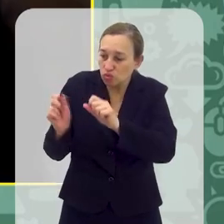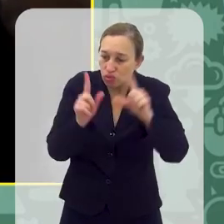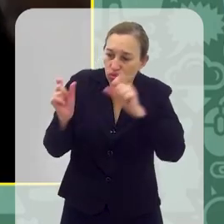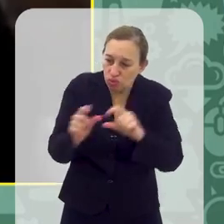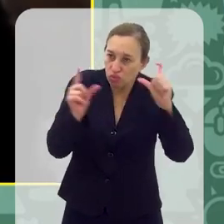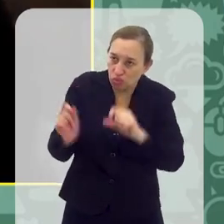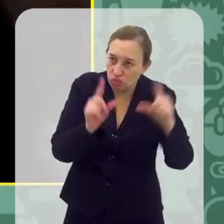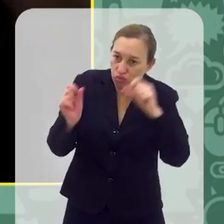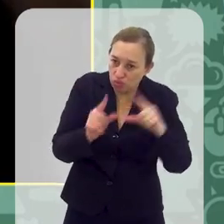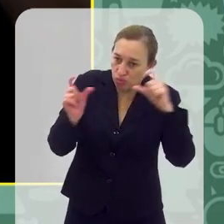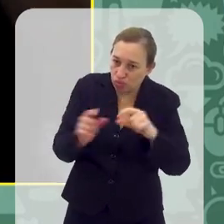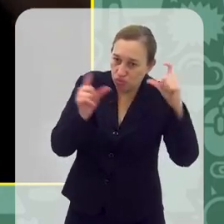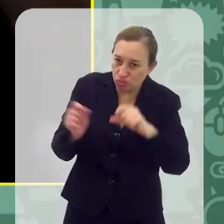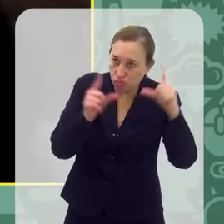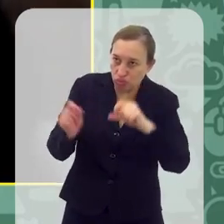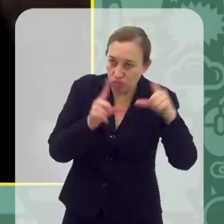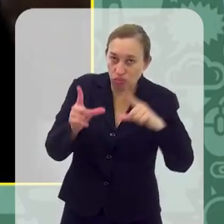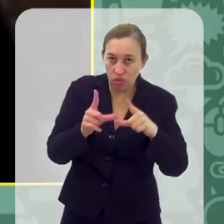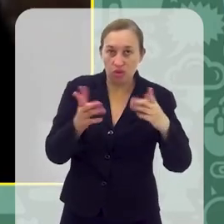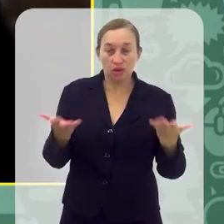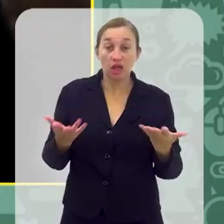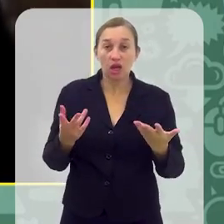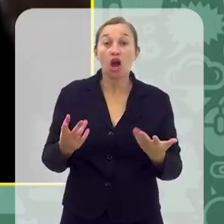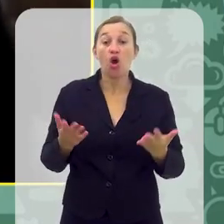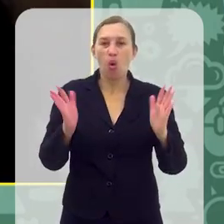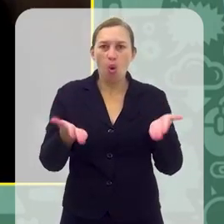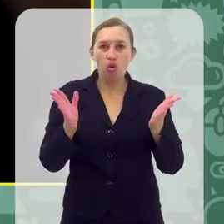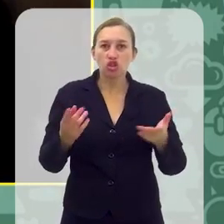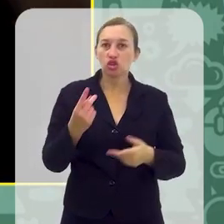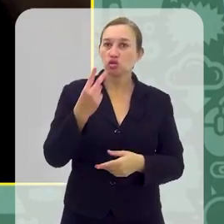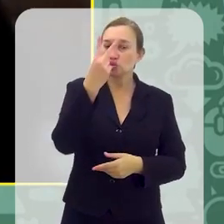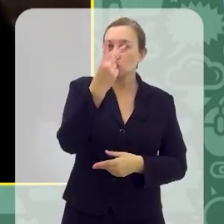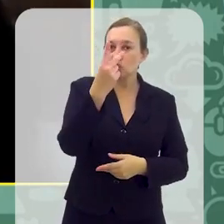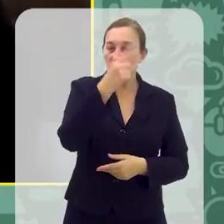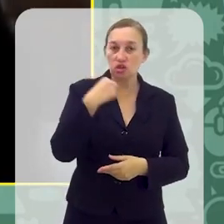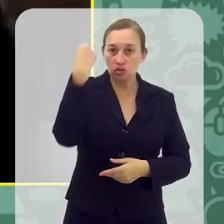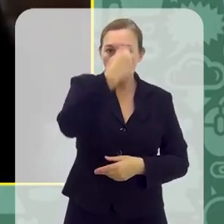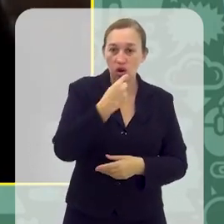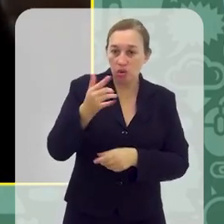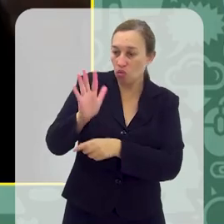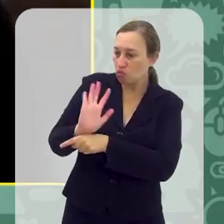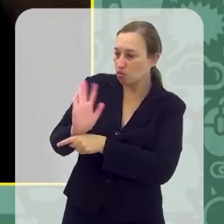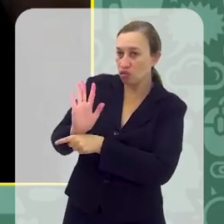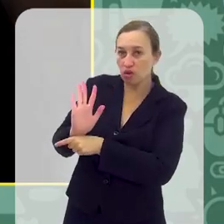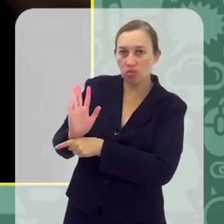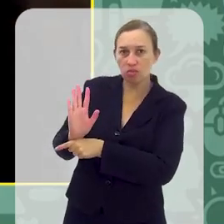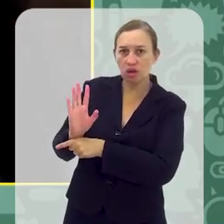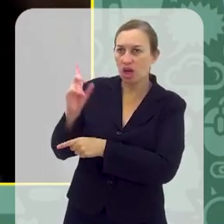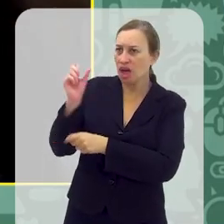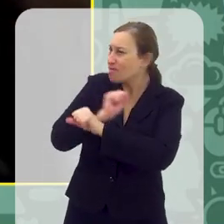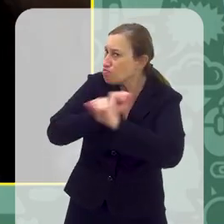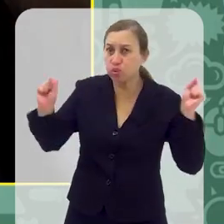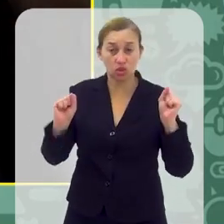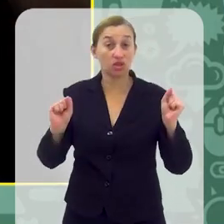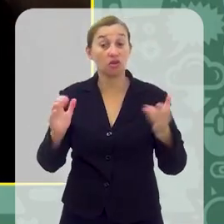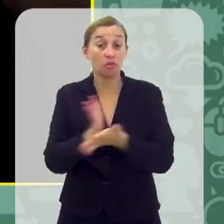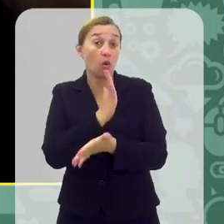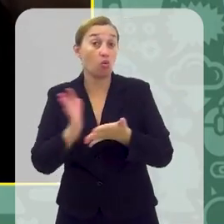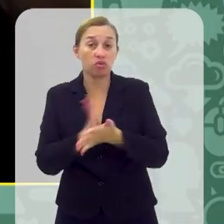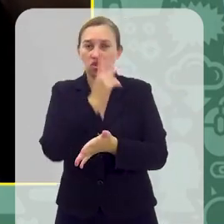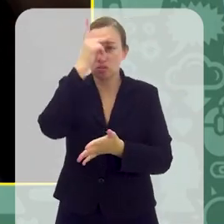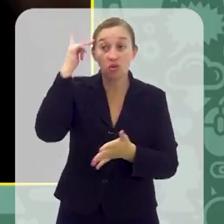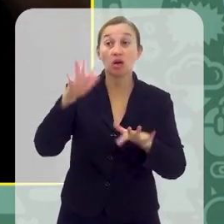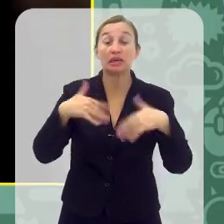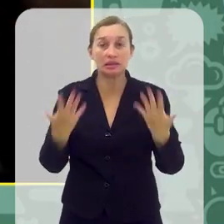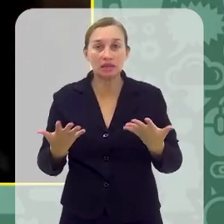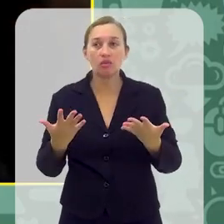exercito mais isso, né. Então, sentar e ver um filme de duas horas parece que já é quase impossível para algumas pessoas, né. Então, acho